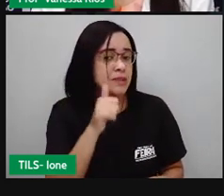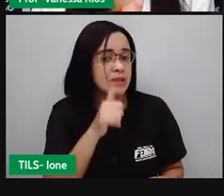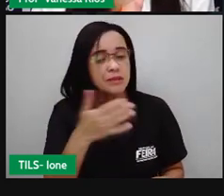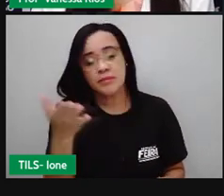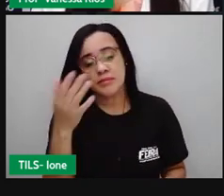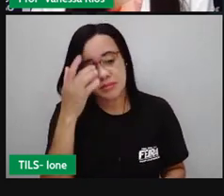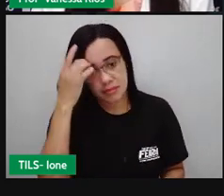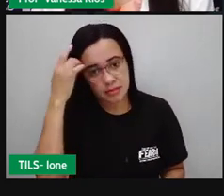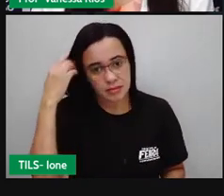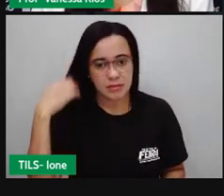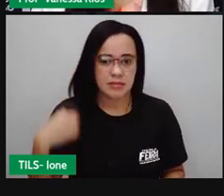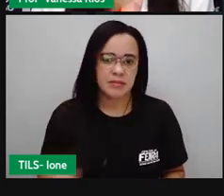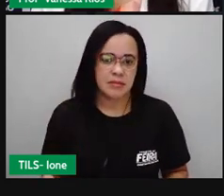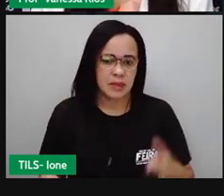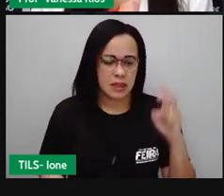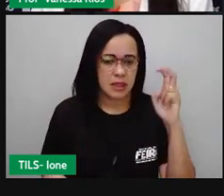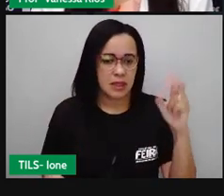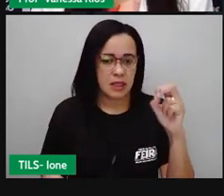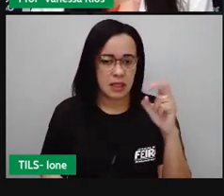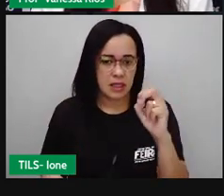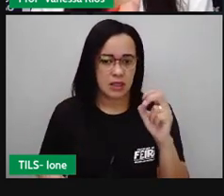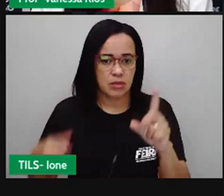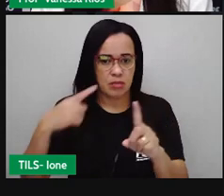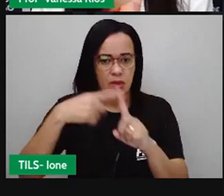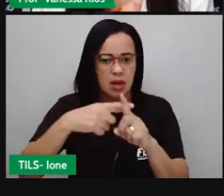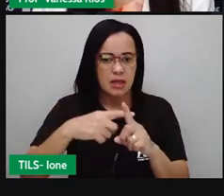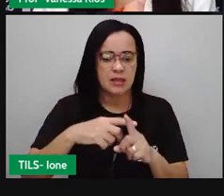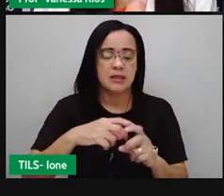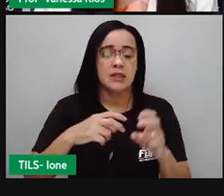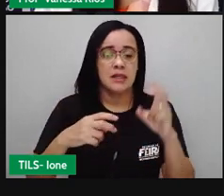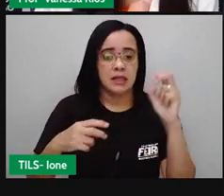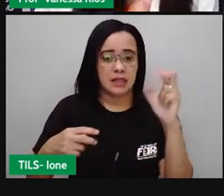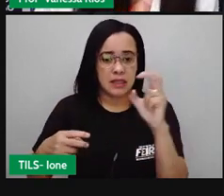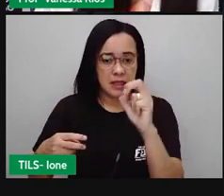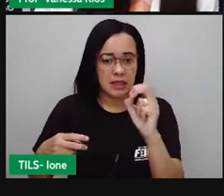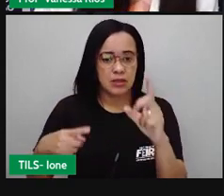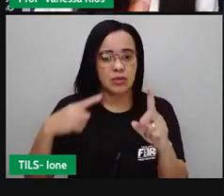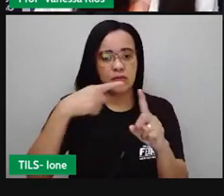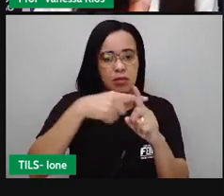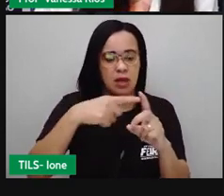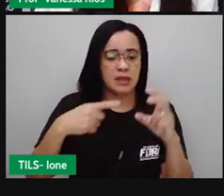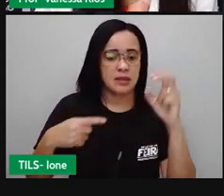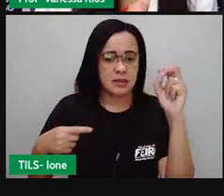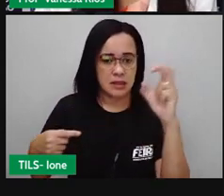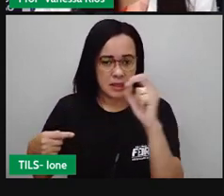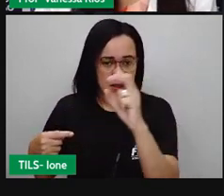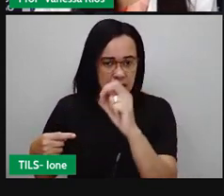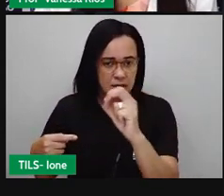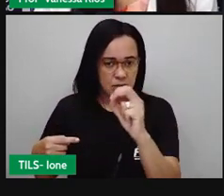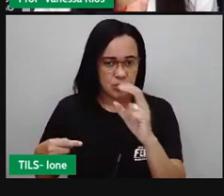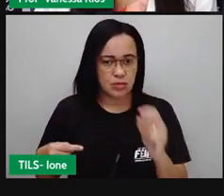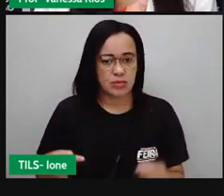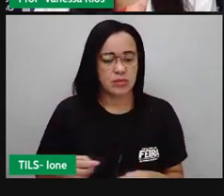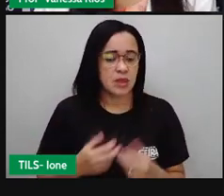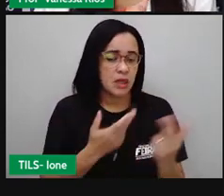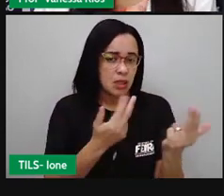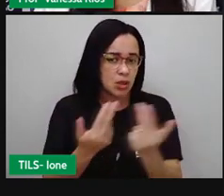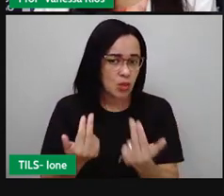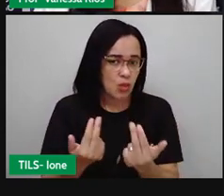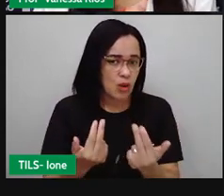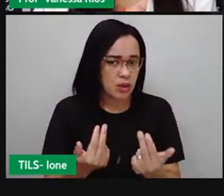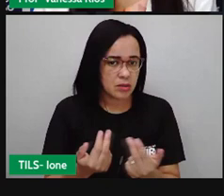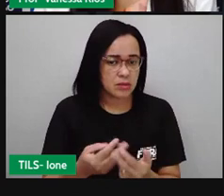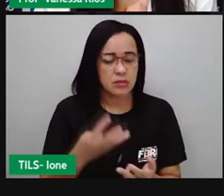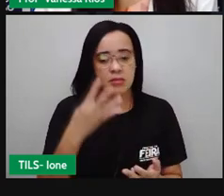Quinhentos mais quinhentos mais quinhentos mais quinhentos. Que é igual a dois mil.